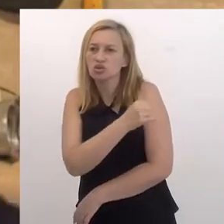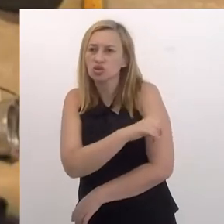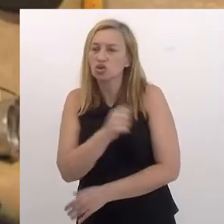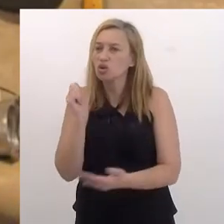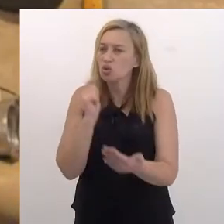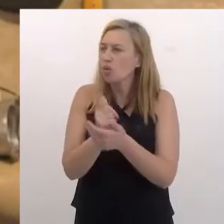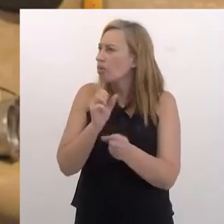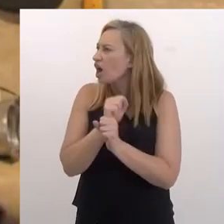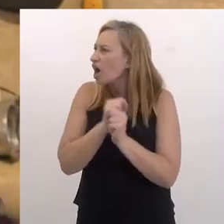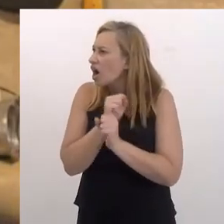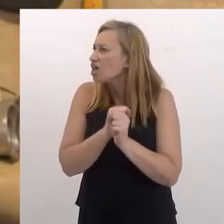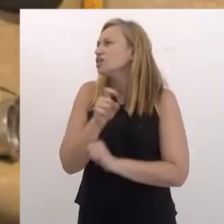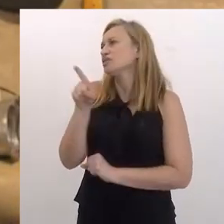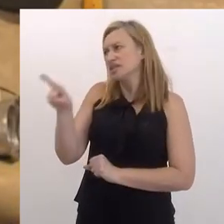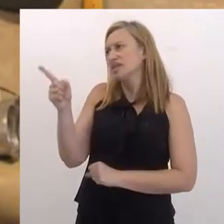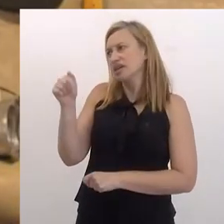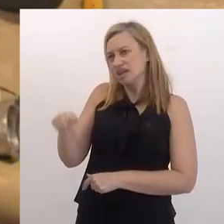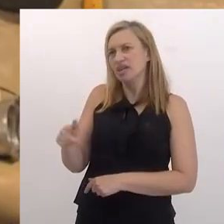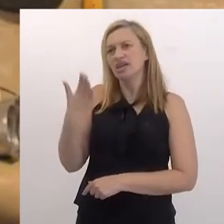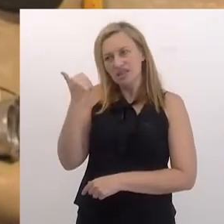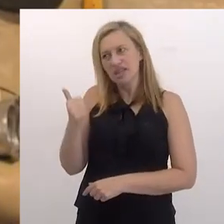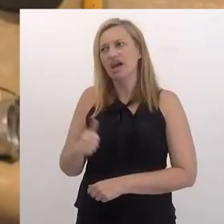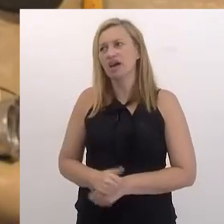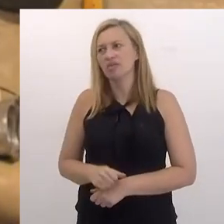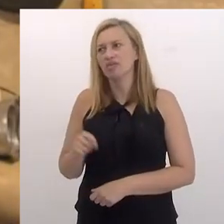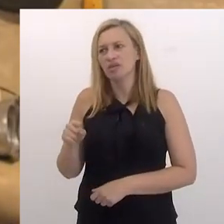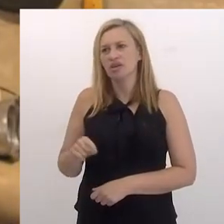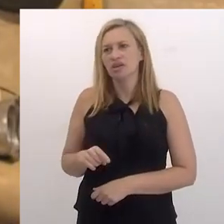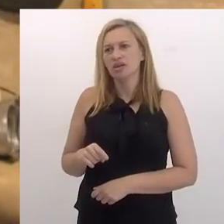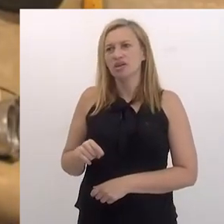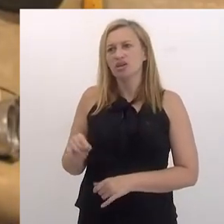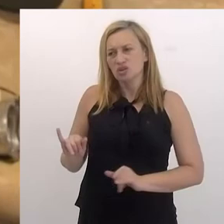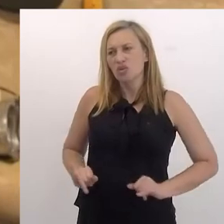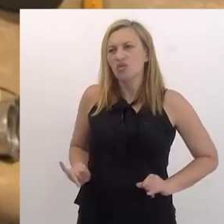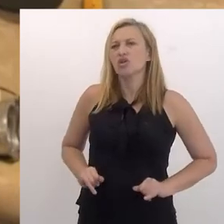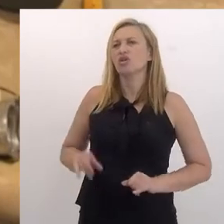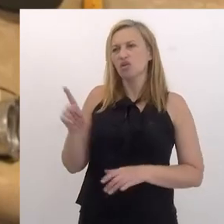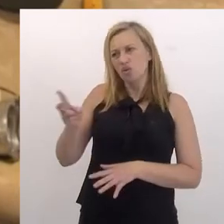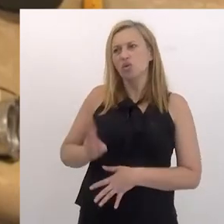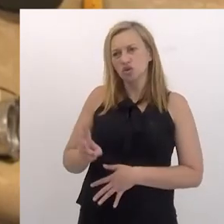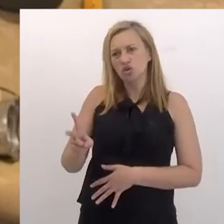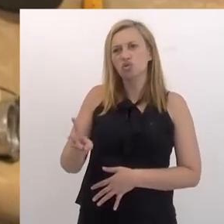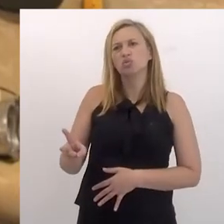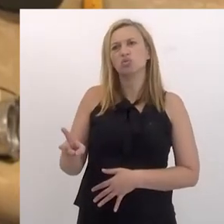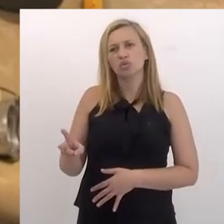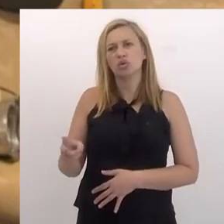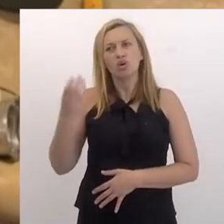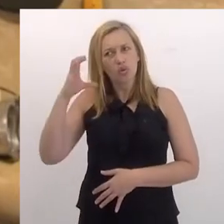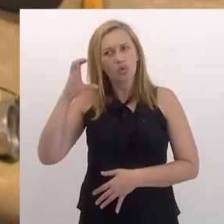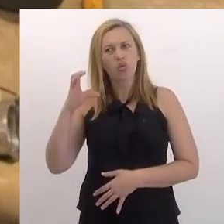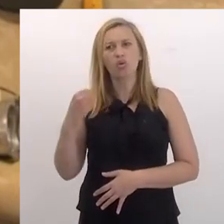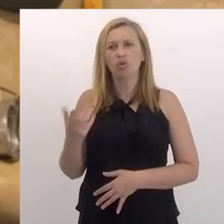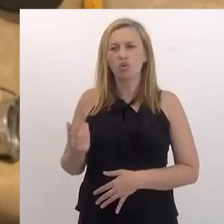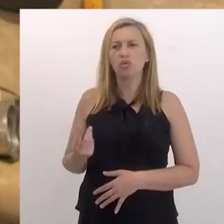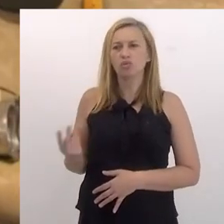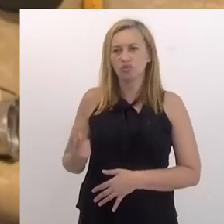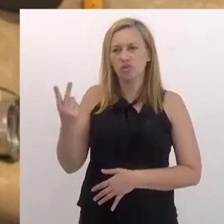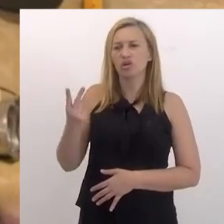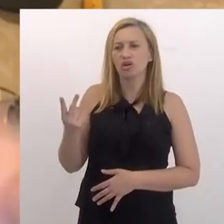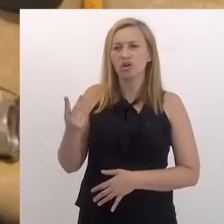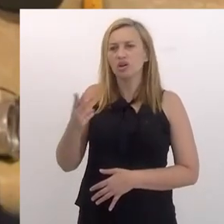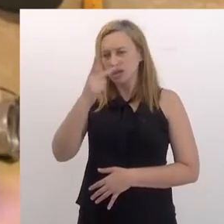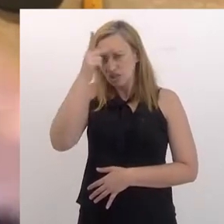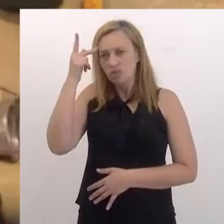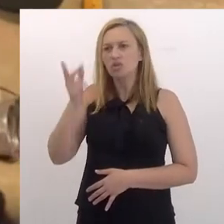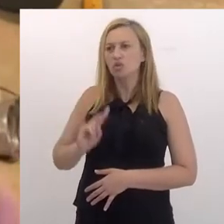cariocas que compram durante anos e anos com você aqui, sabe? Se dando mal, pô, continua com o seu coco aí nesse valor